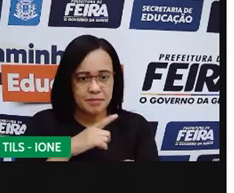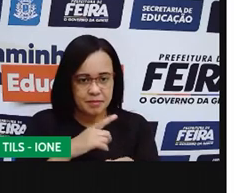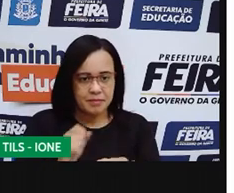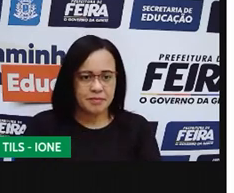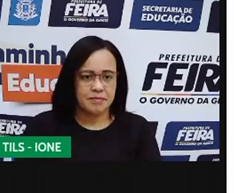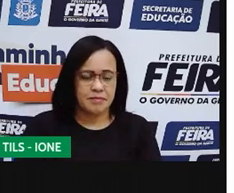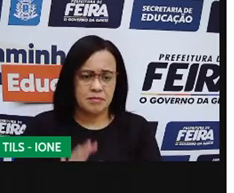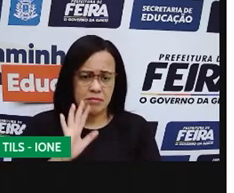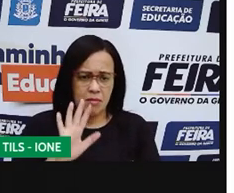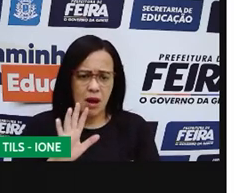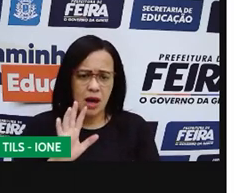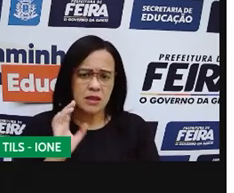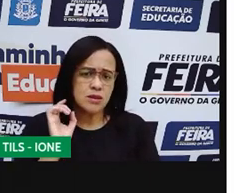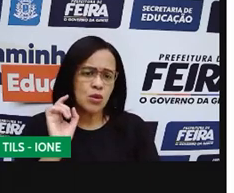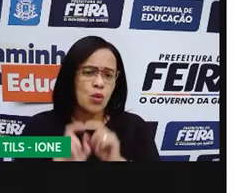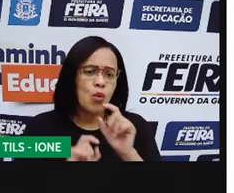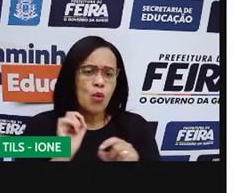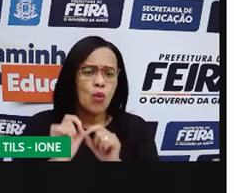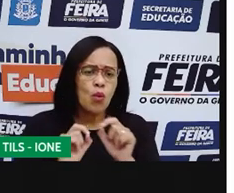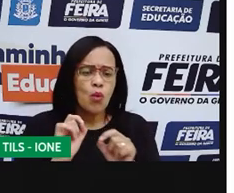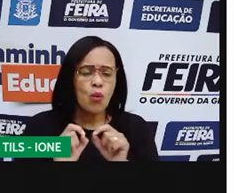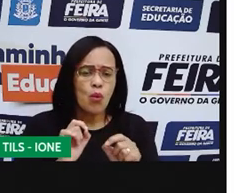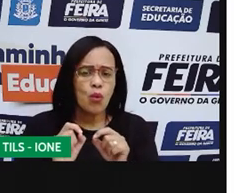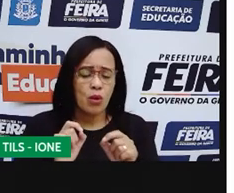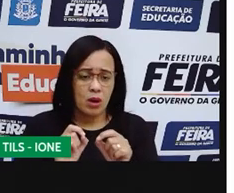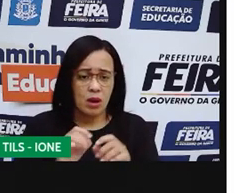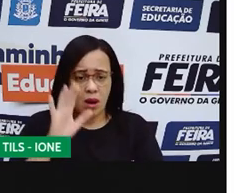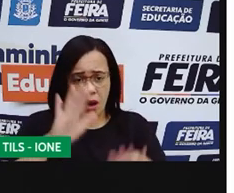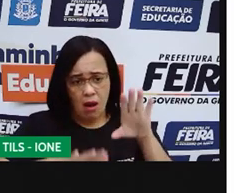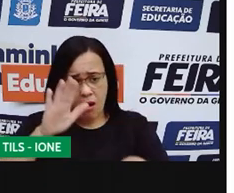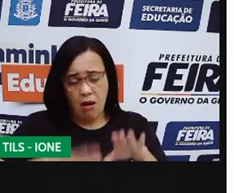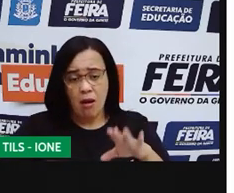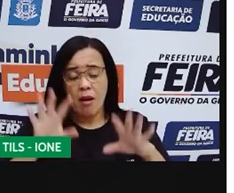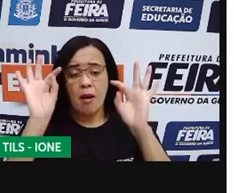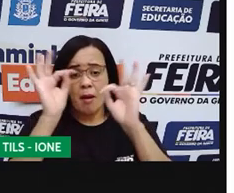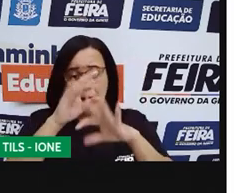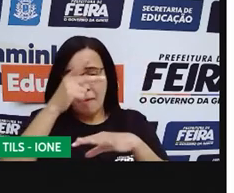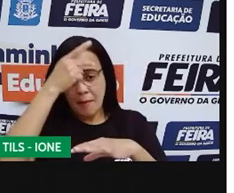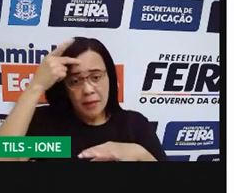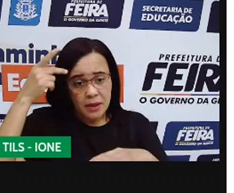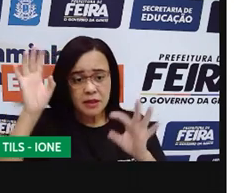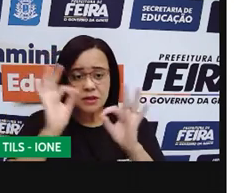gente também vai ver pessoas da mesma família com características diferentes.